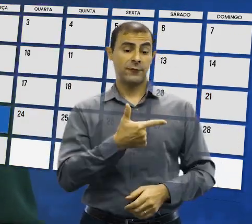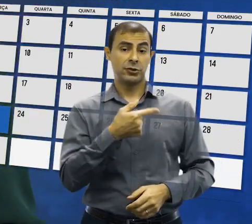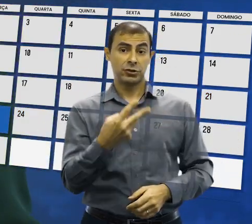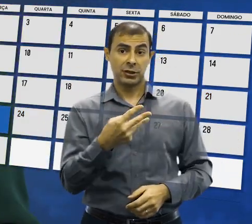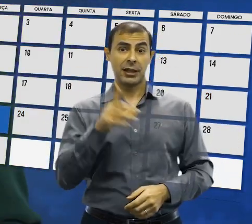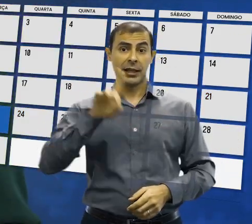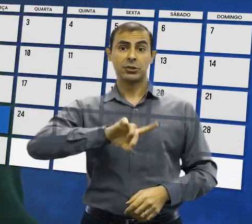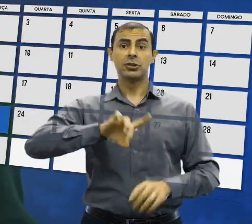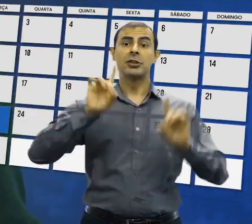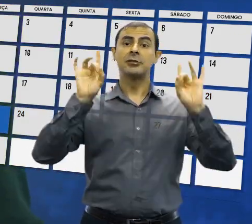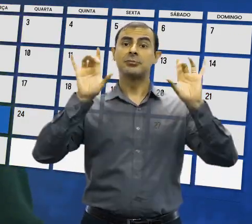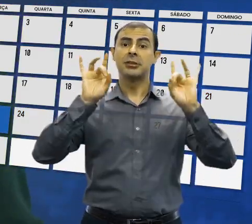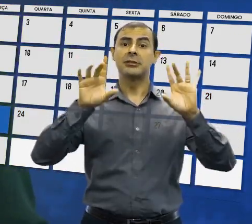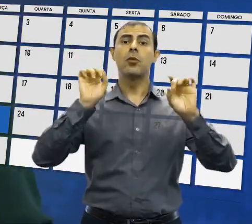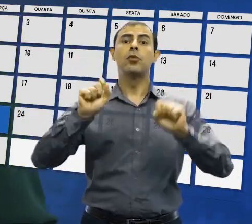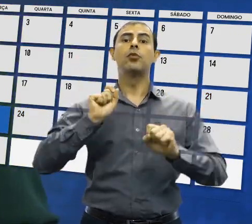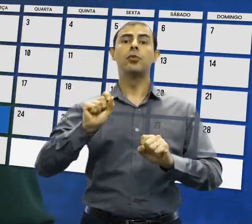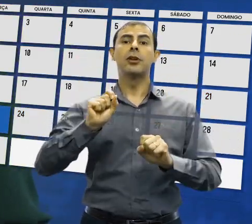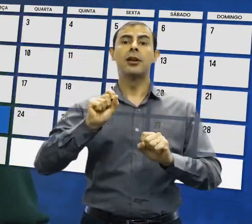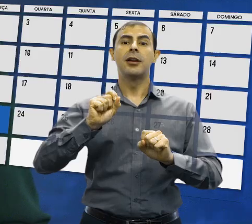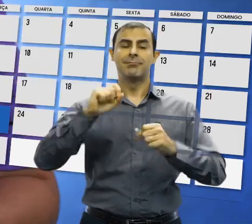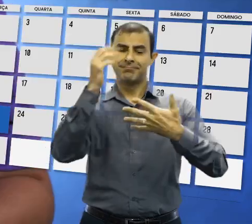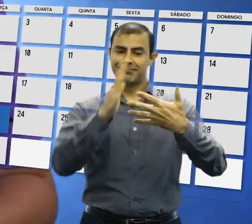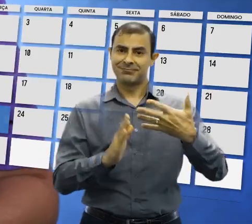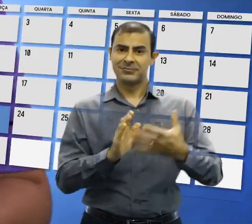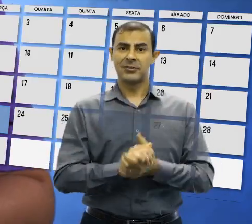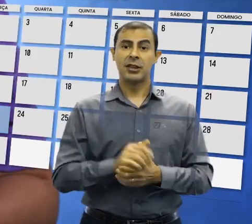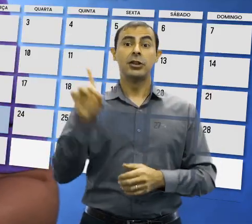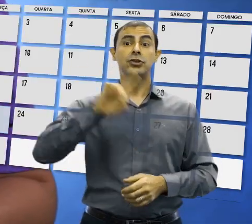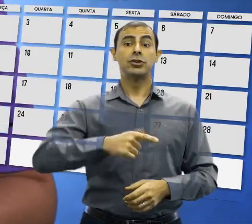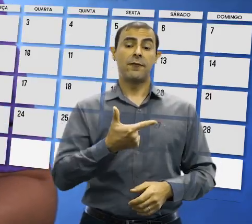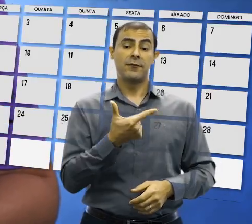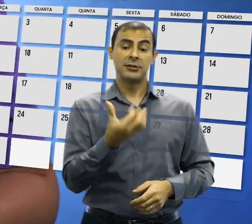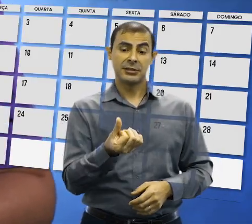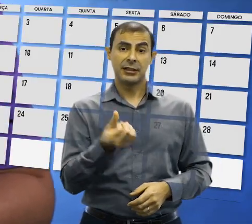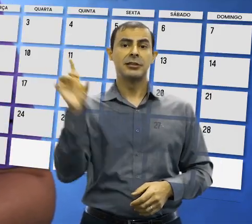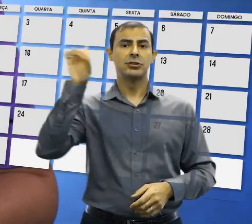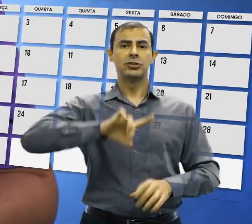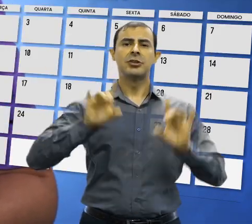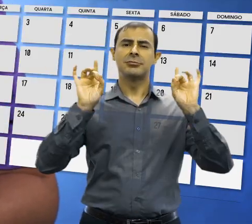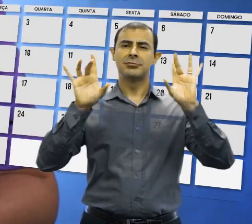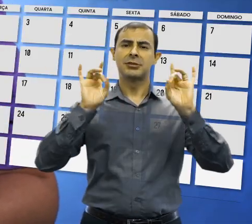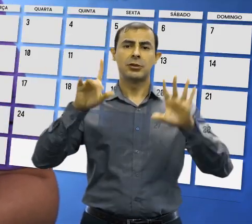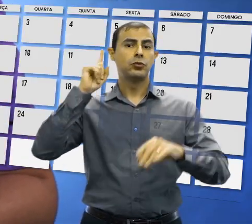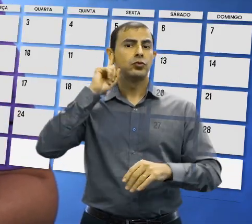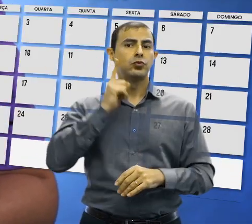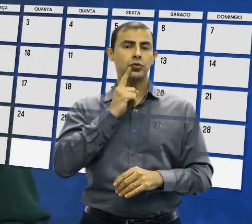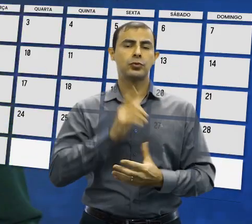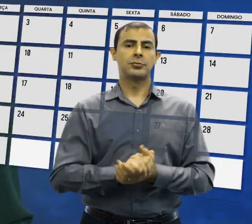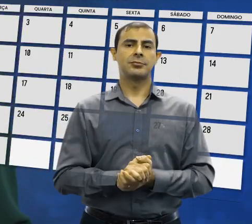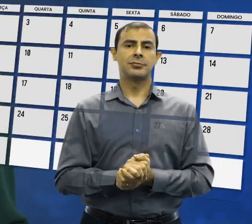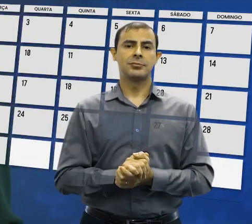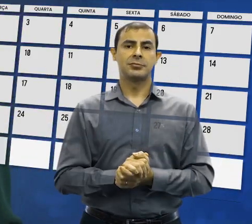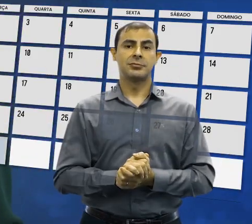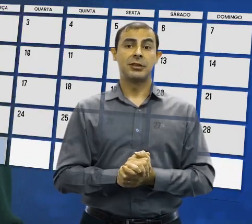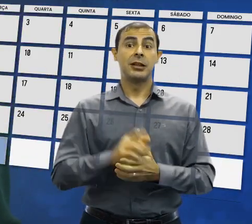23, é celebrado o Dia Internacional da Língua de Sinais. No dia 26, é o Dia Nacional do Surdo.